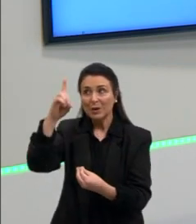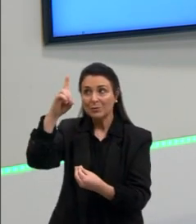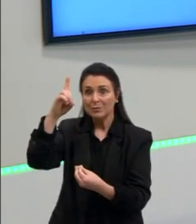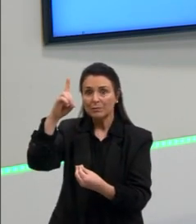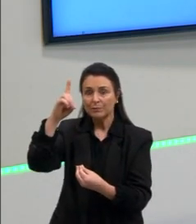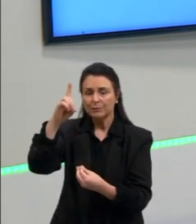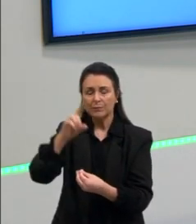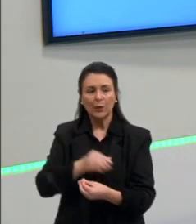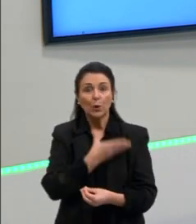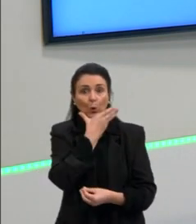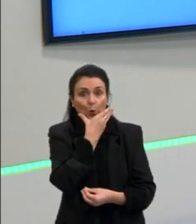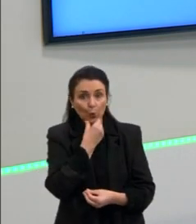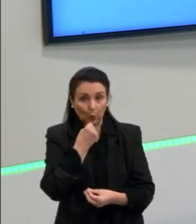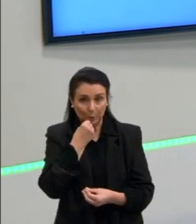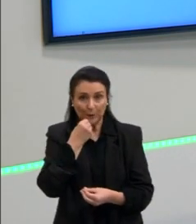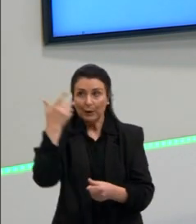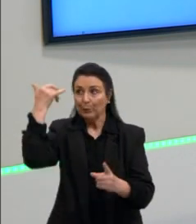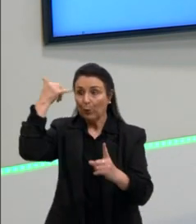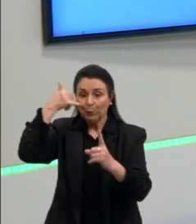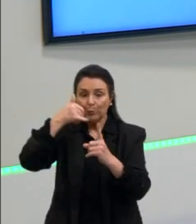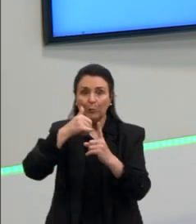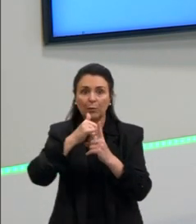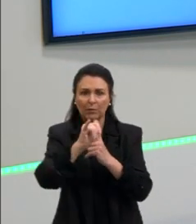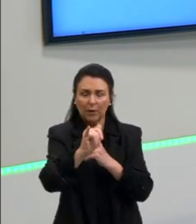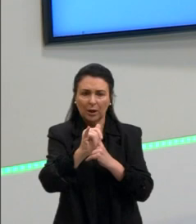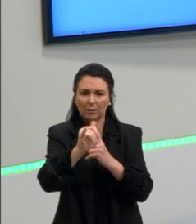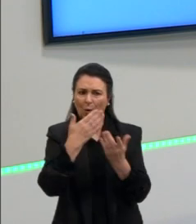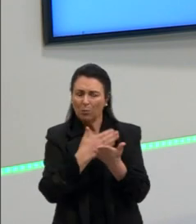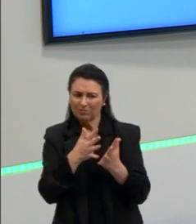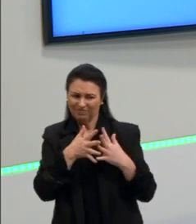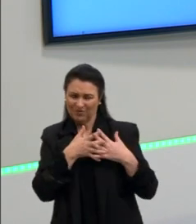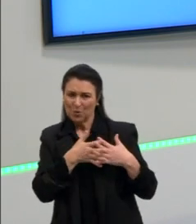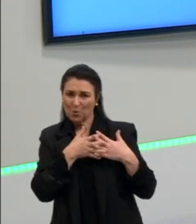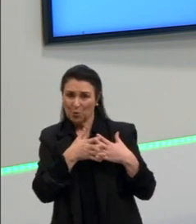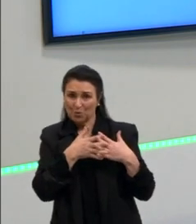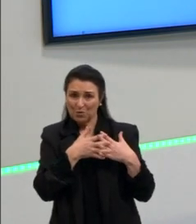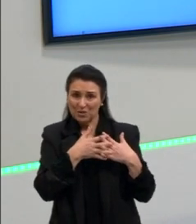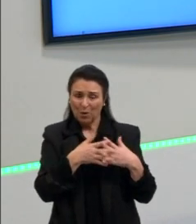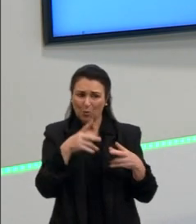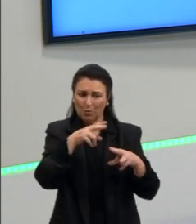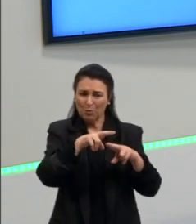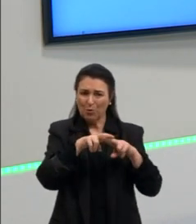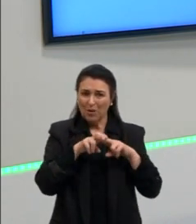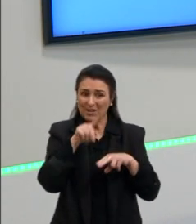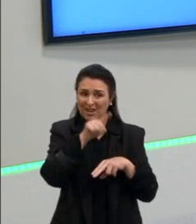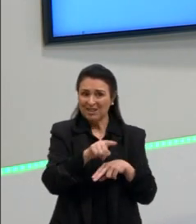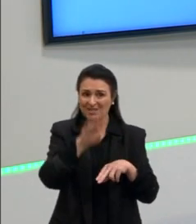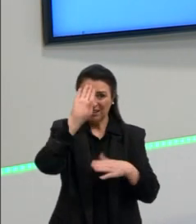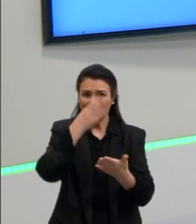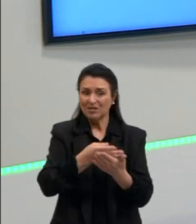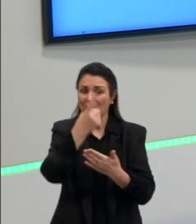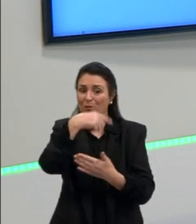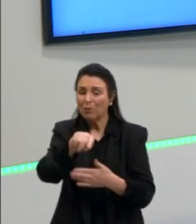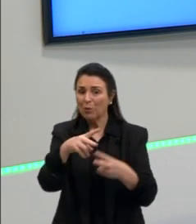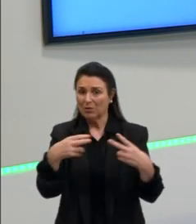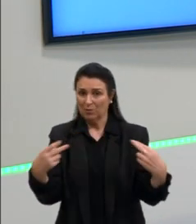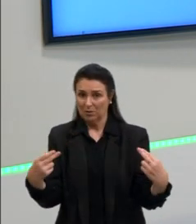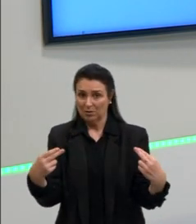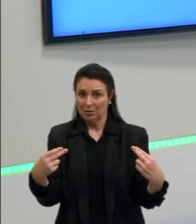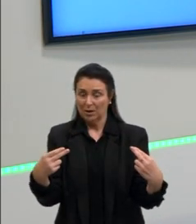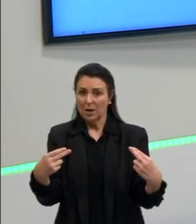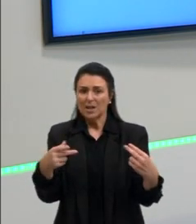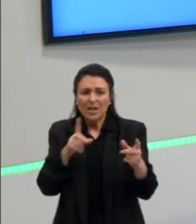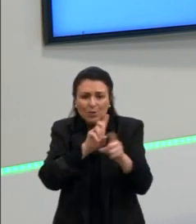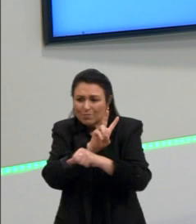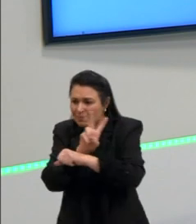Maomé vai entrar em conflito com a crença dos líderes de Meca e da Caaba. E nessa perseguição, ele vai fugir